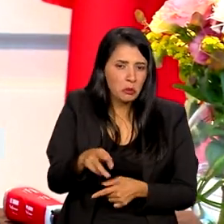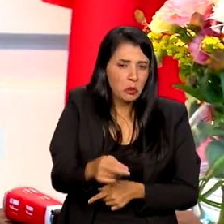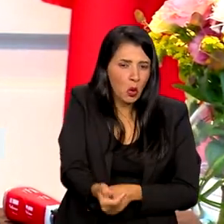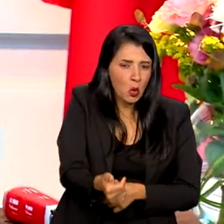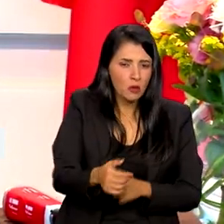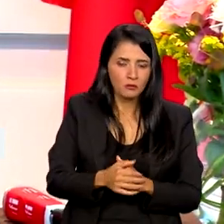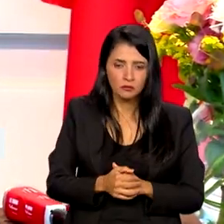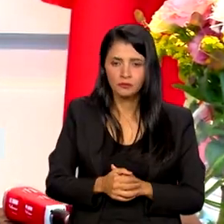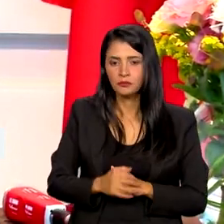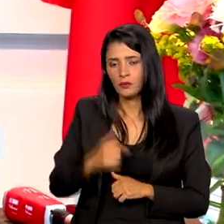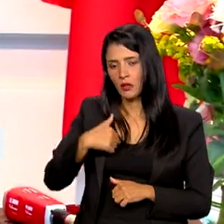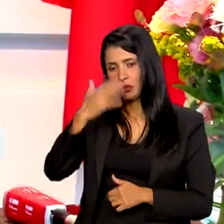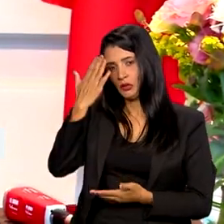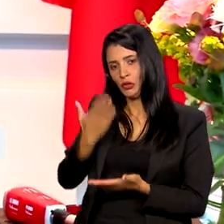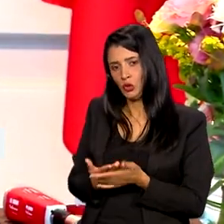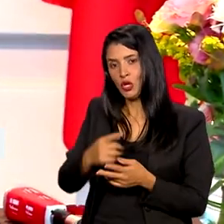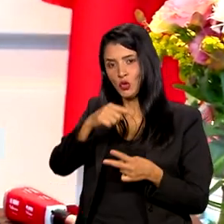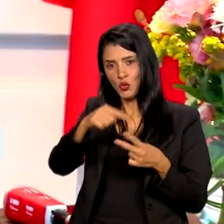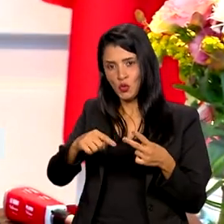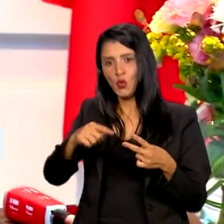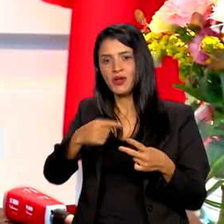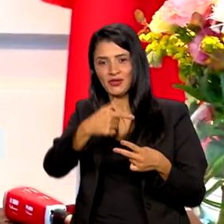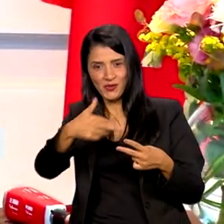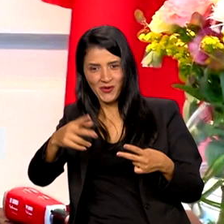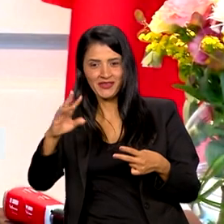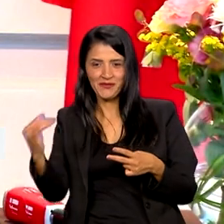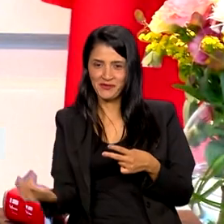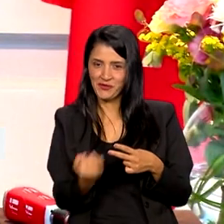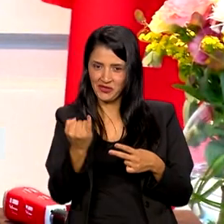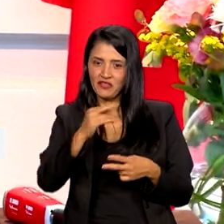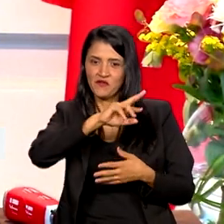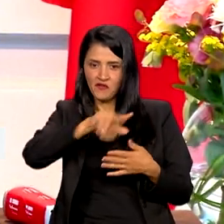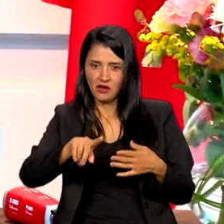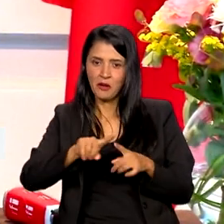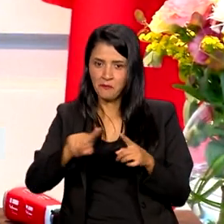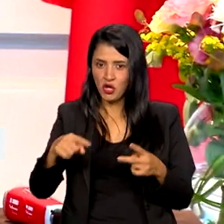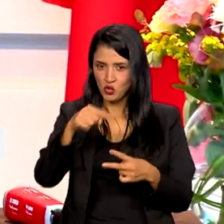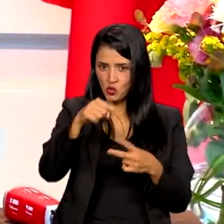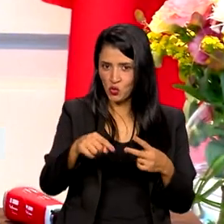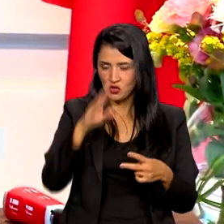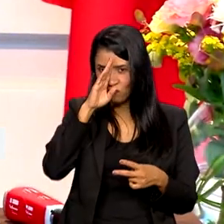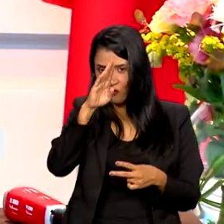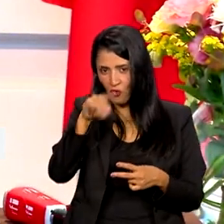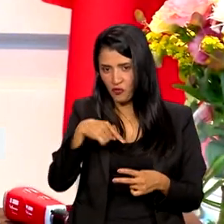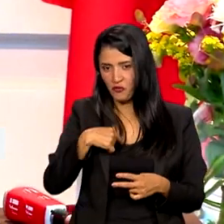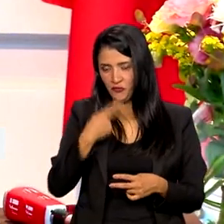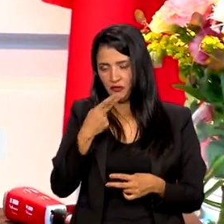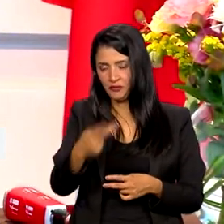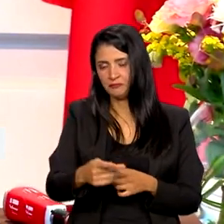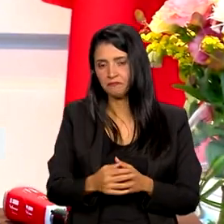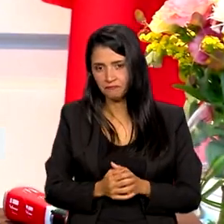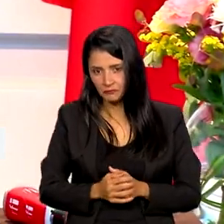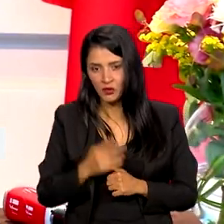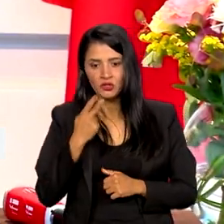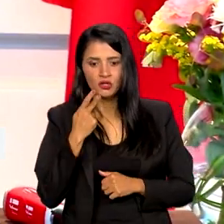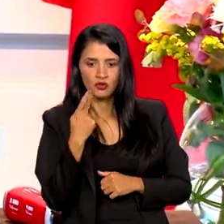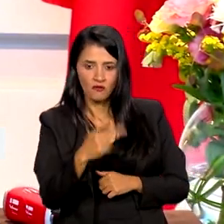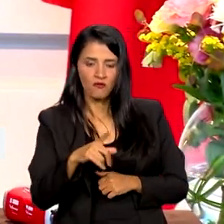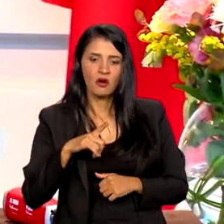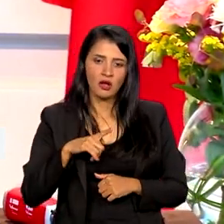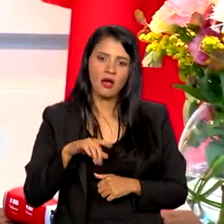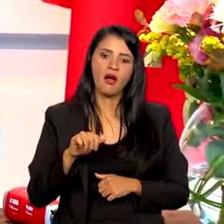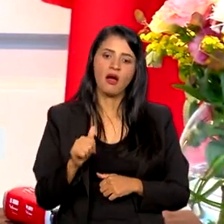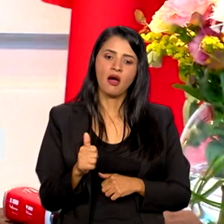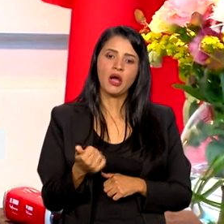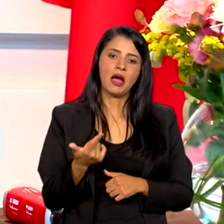Eu acredito que tem duas coisas importantes aí na sua pergunta. Na verdade, várias, mas eu vou me ater a duas. Quando a gente fala de uma luta antirracista,